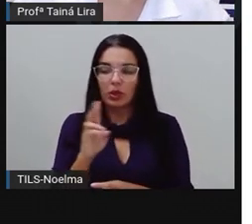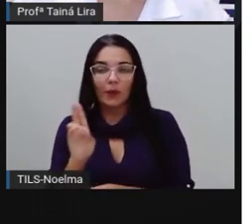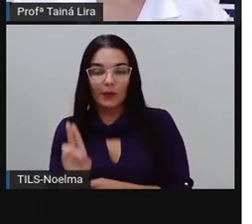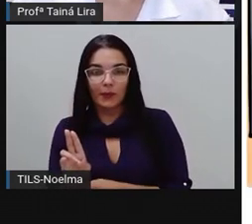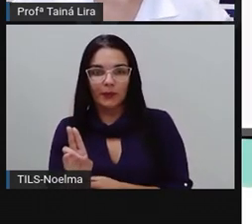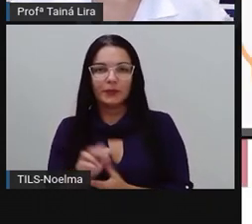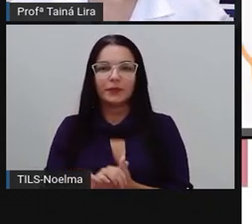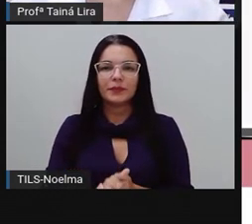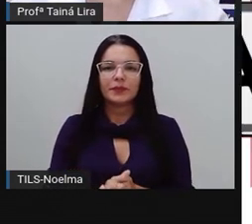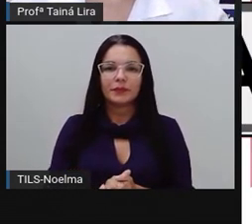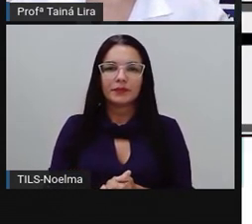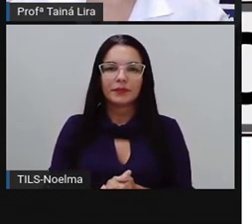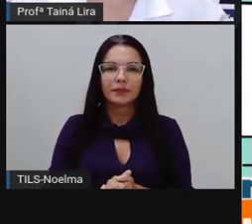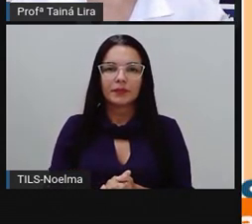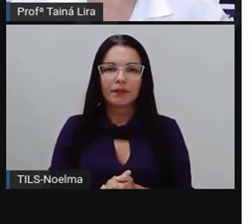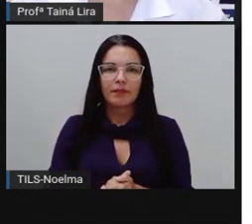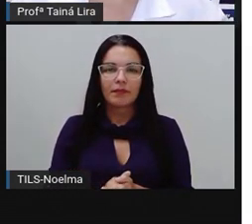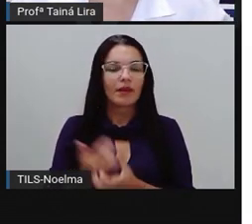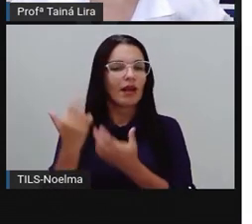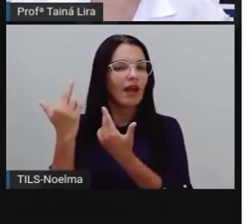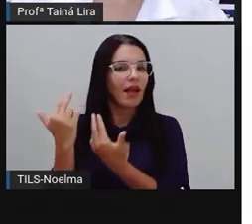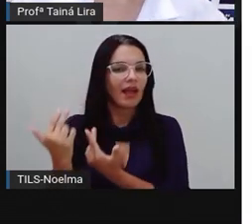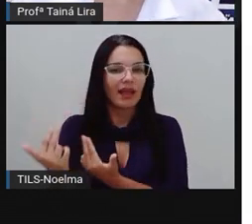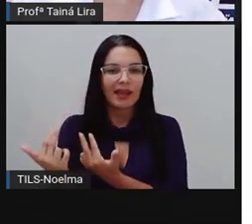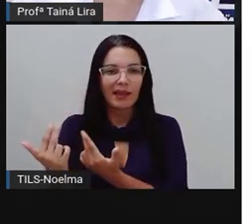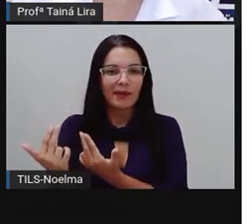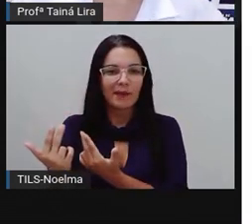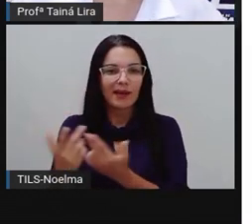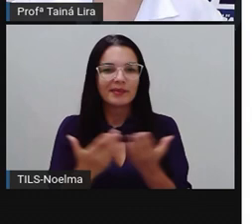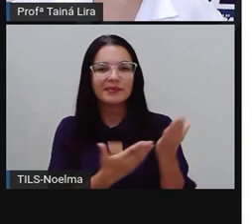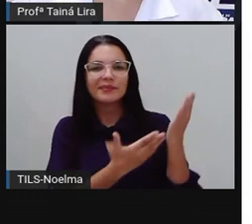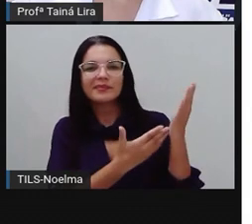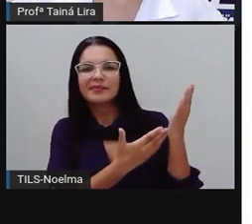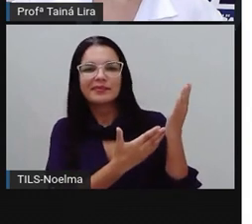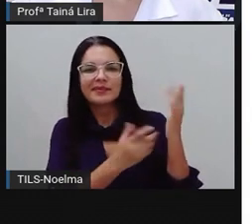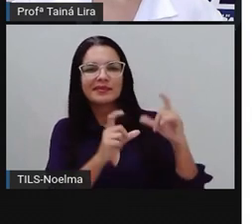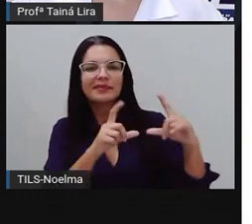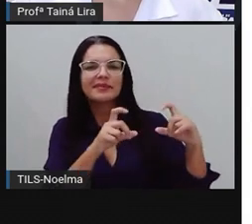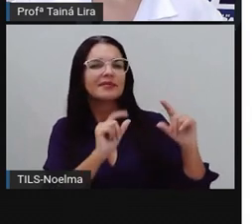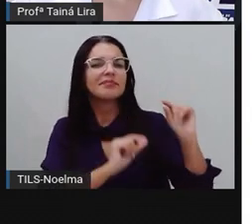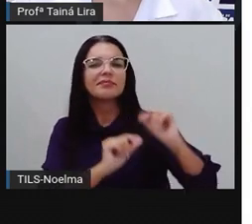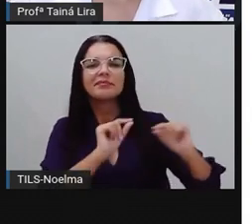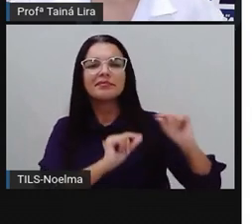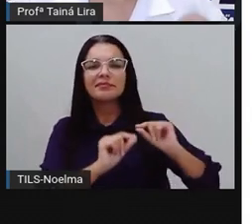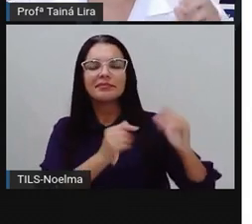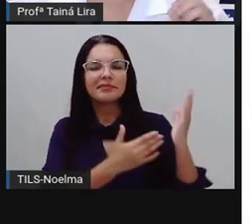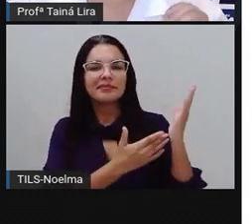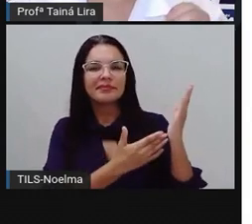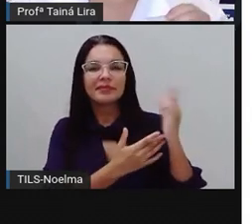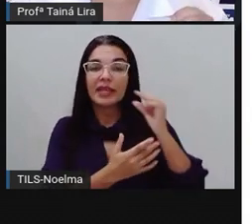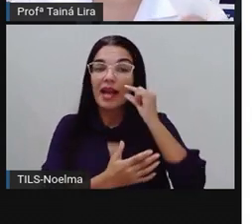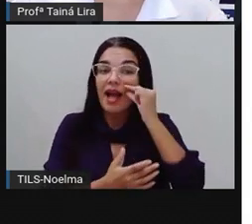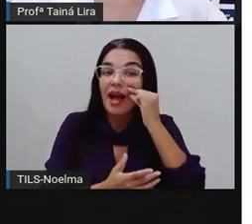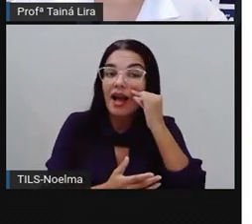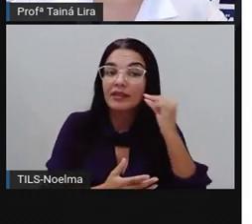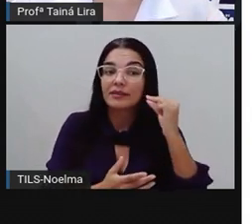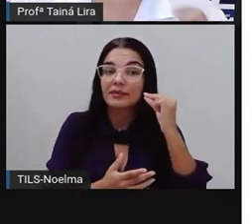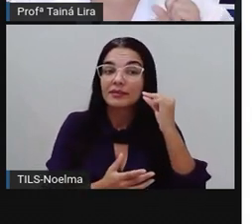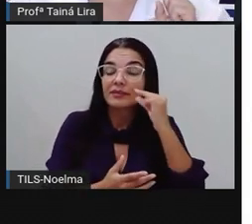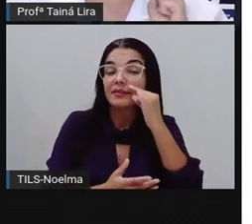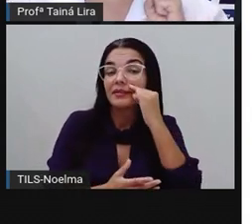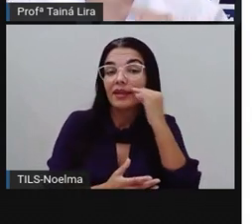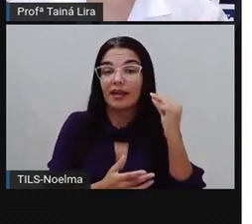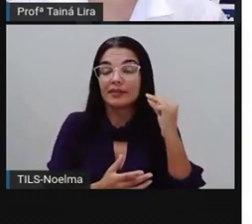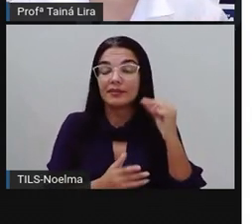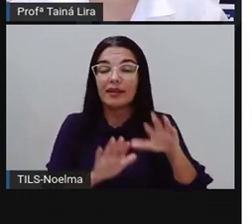bom? Ó, a mesma regrinha, ó, que imagem é essa aí? É um rato. Olha